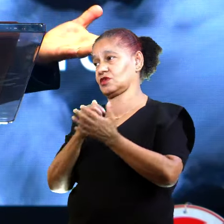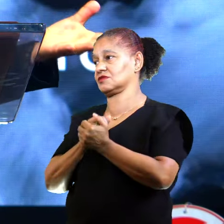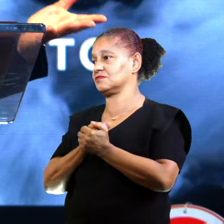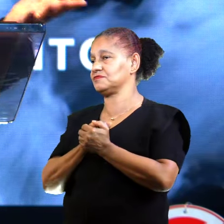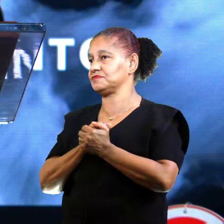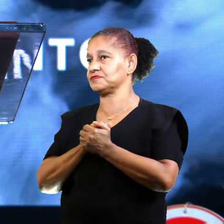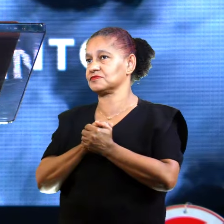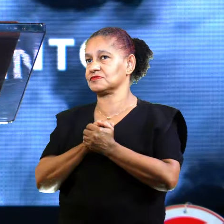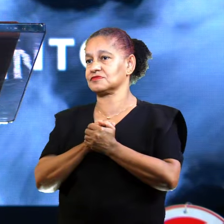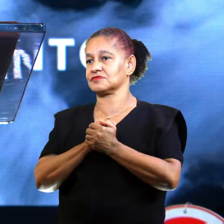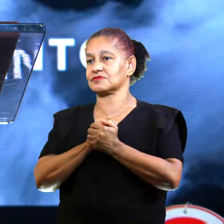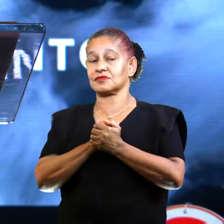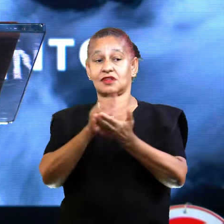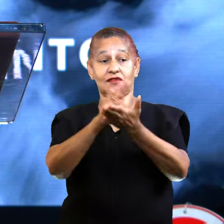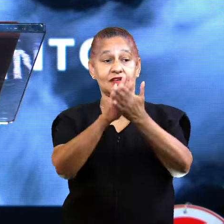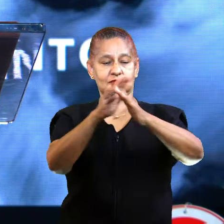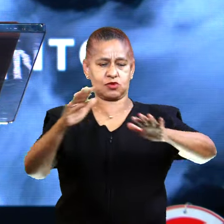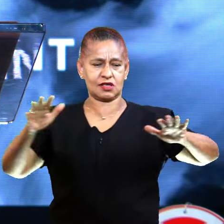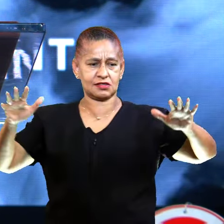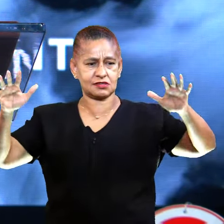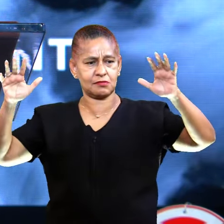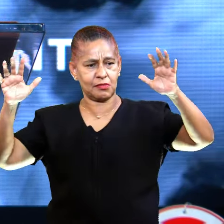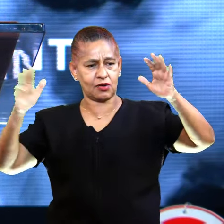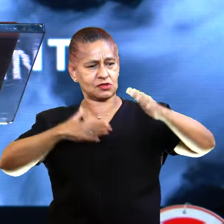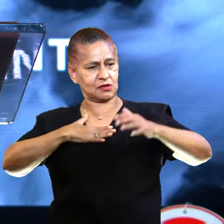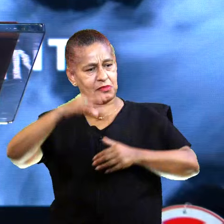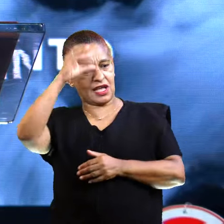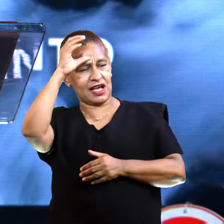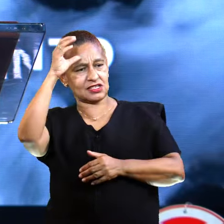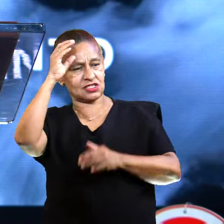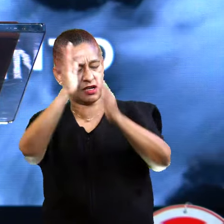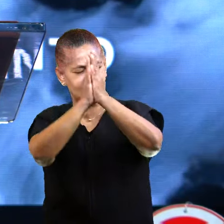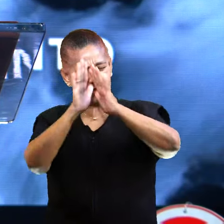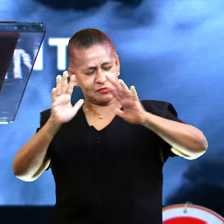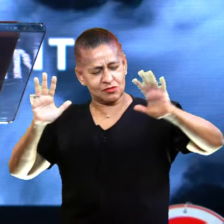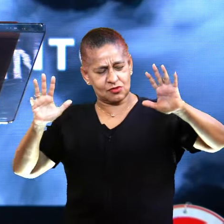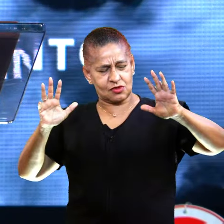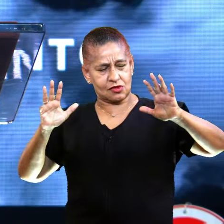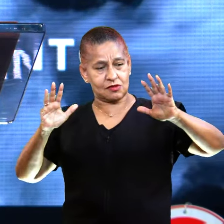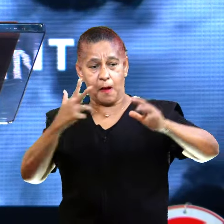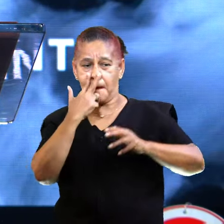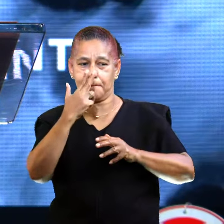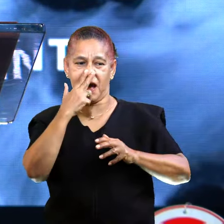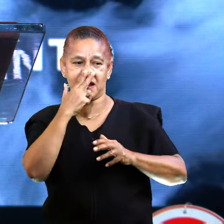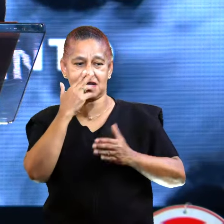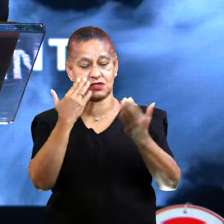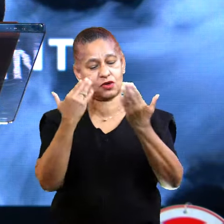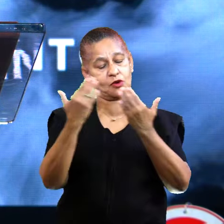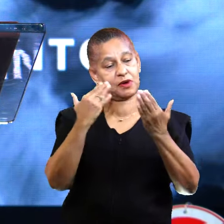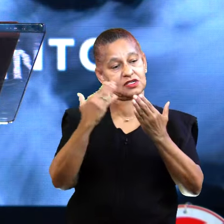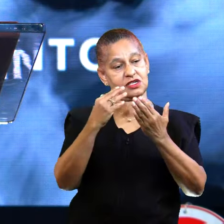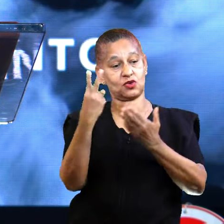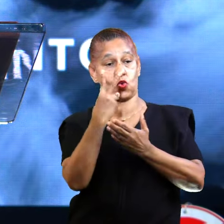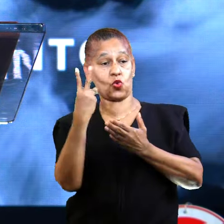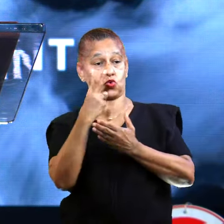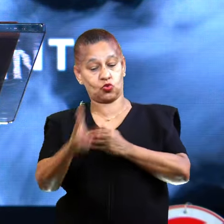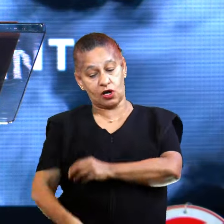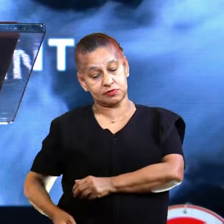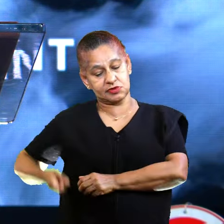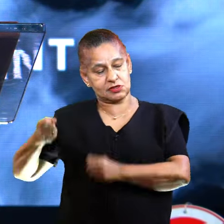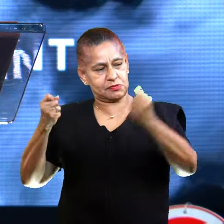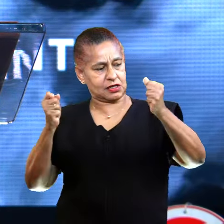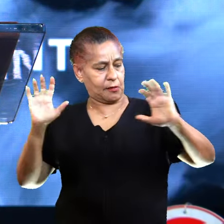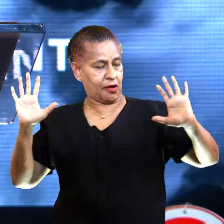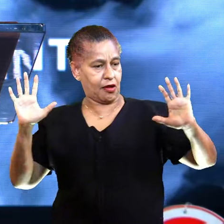ela, então, abre as duas mãos e era como se alguém tivesse colocado duas espadas na mão dela. E ela começa a